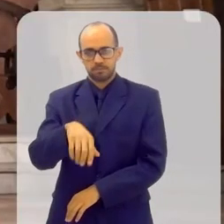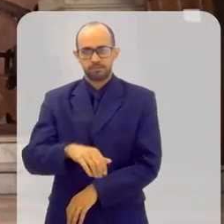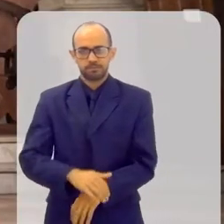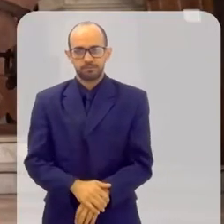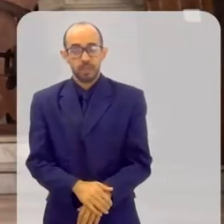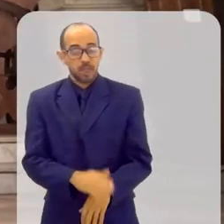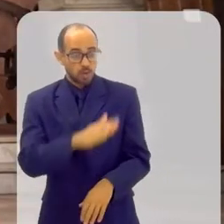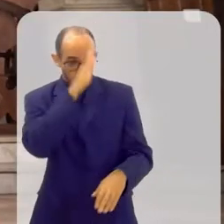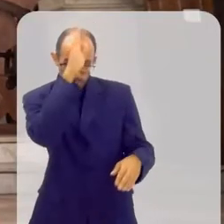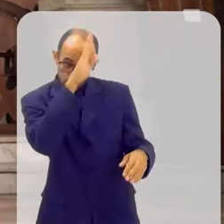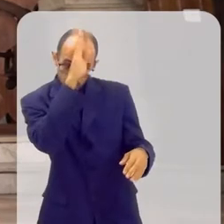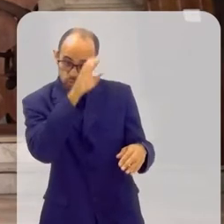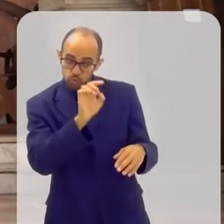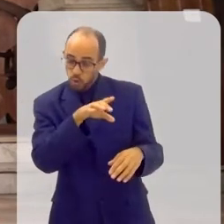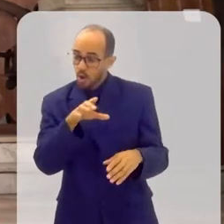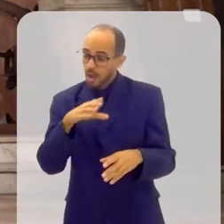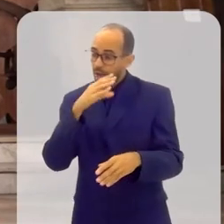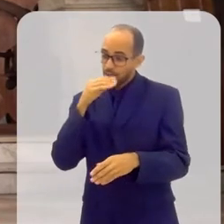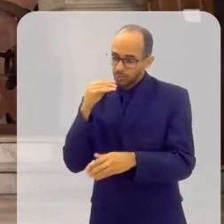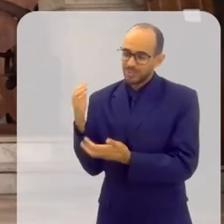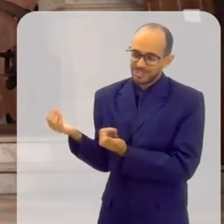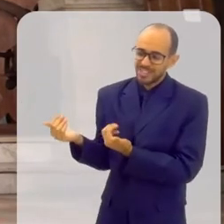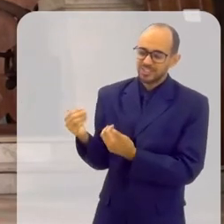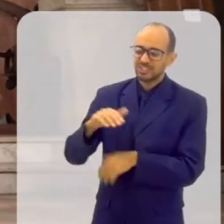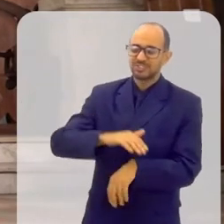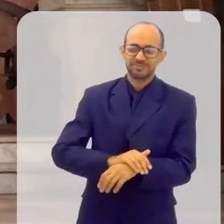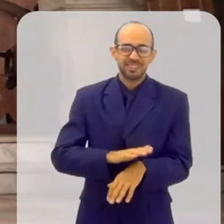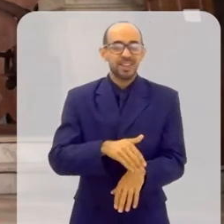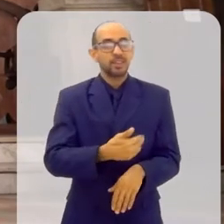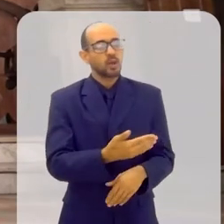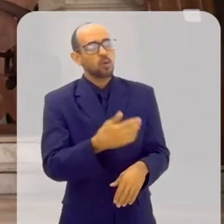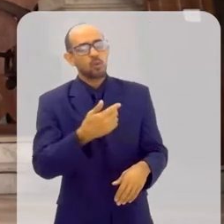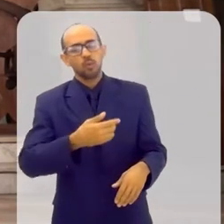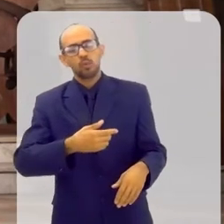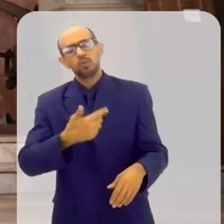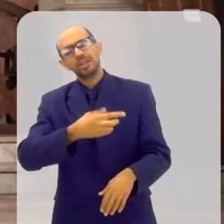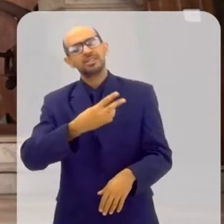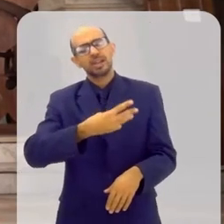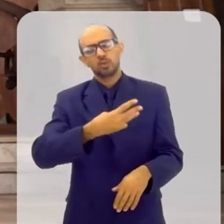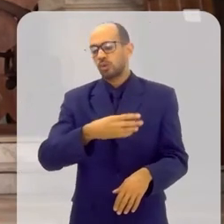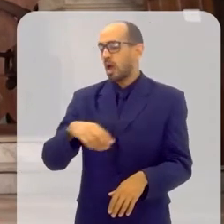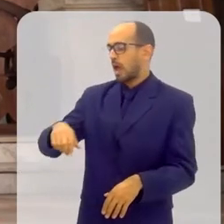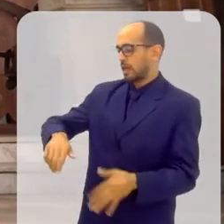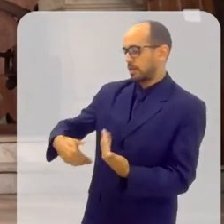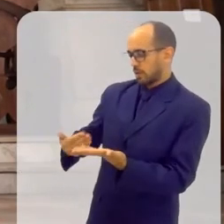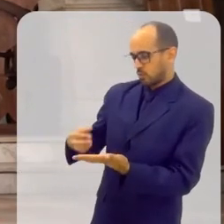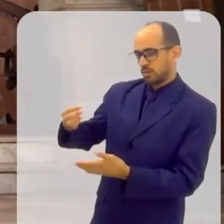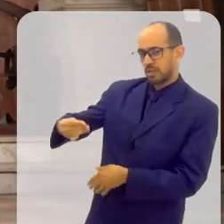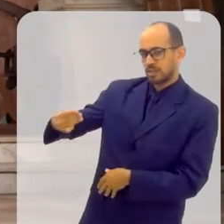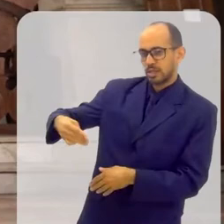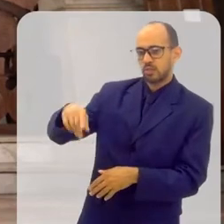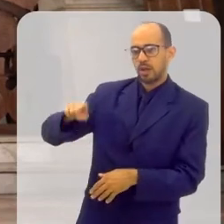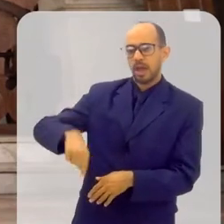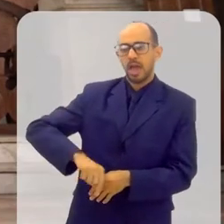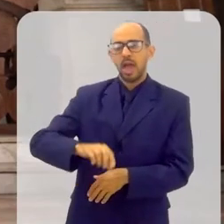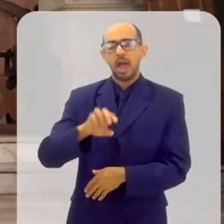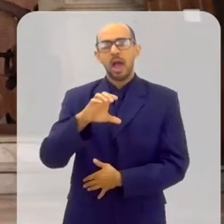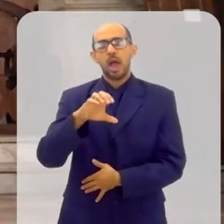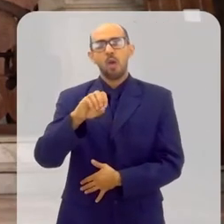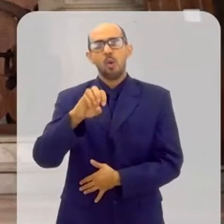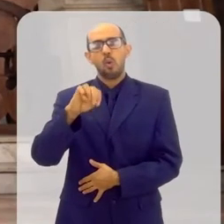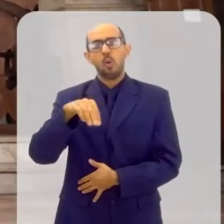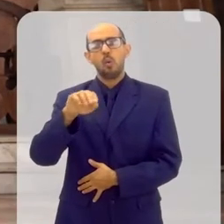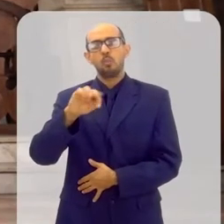adolescência. Qual seria o terceiro sacramento? O terceiro sacramento é a comunhão